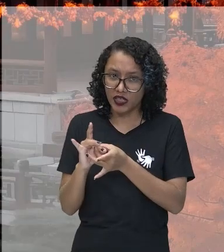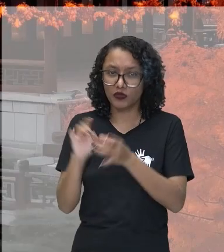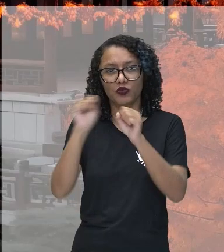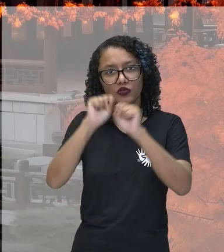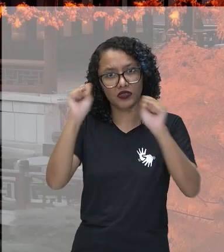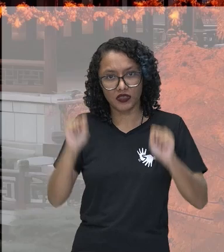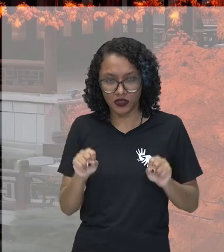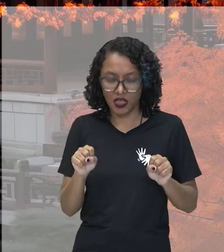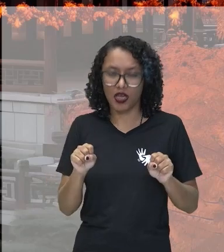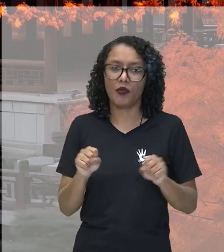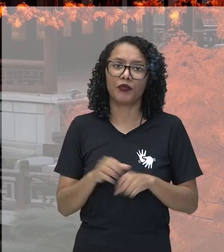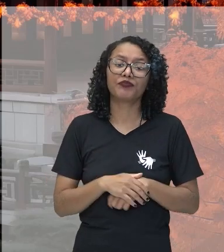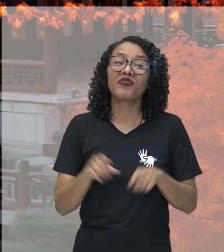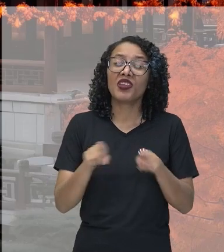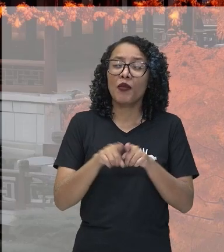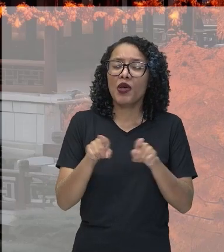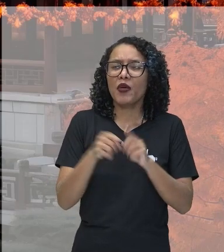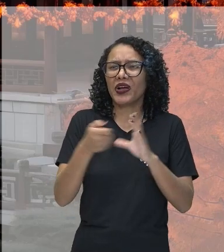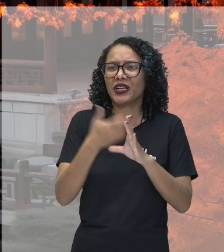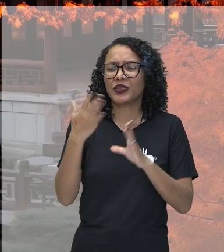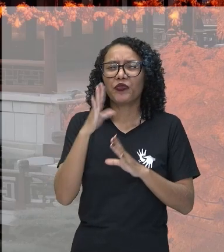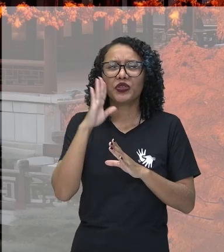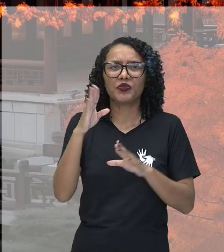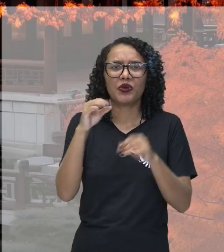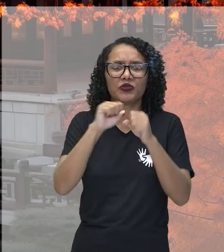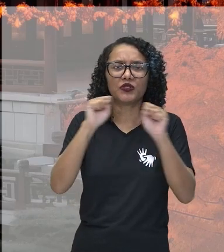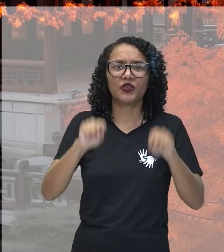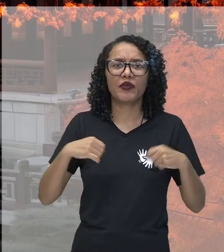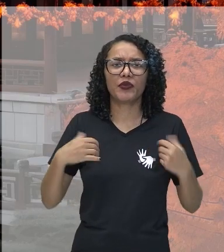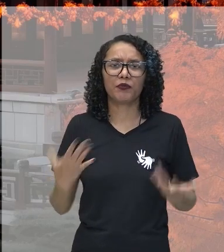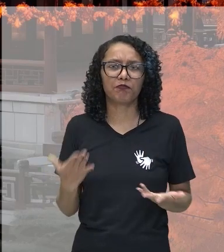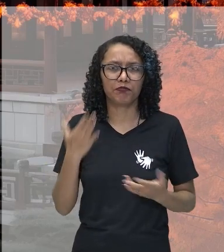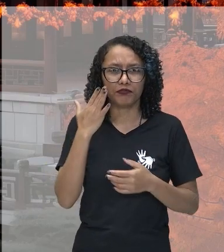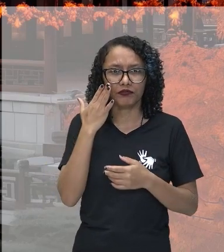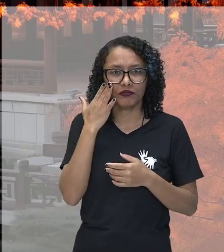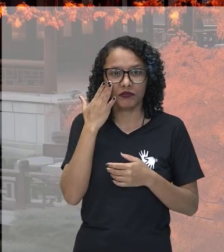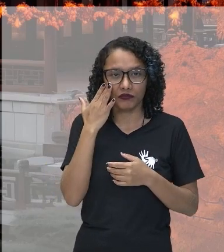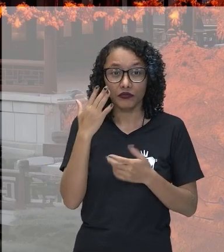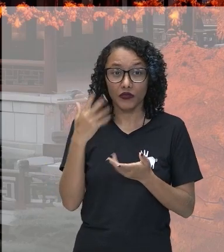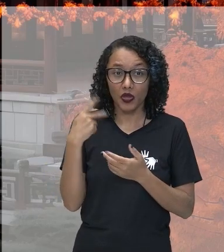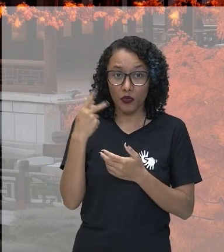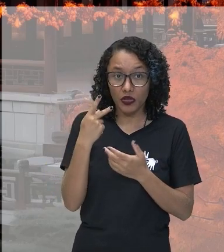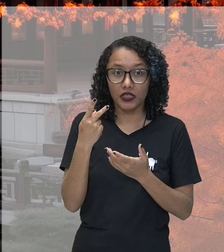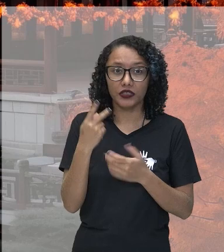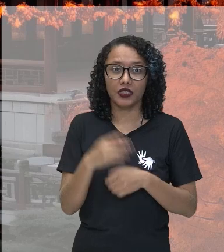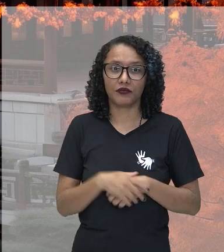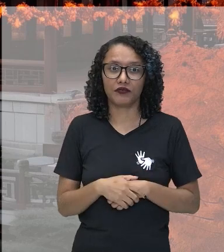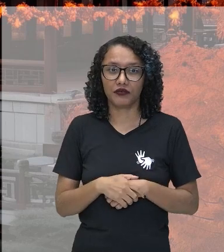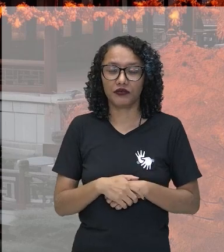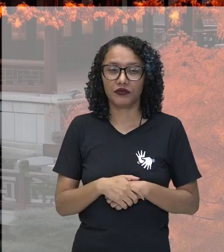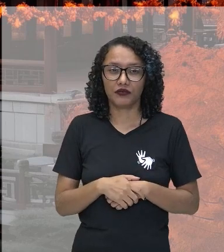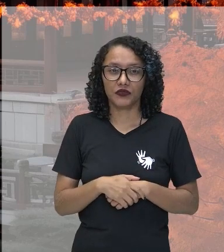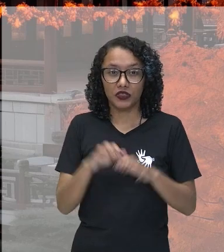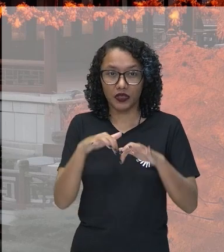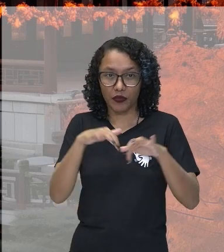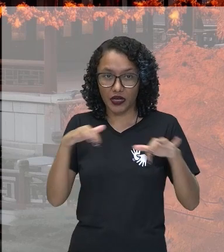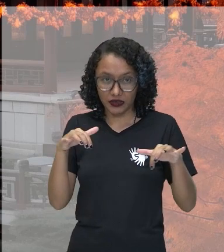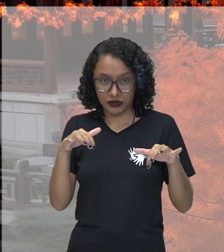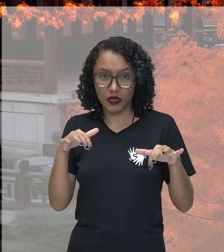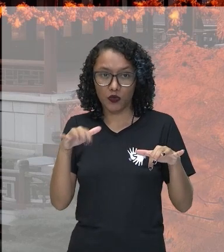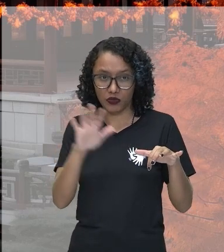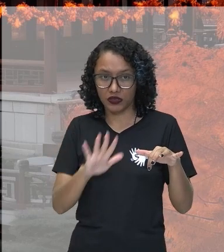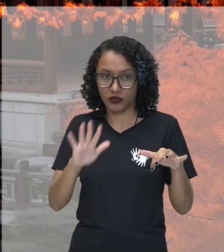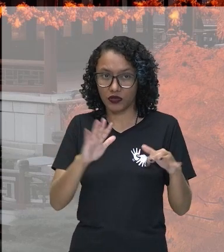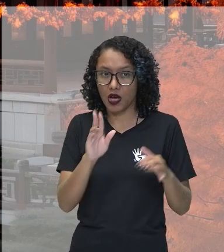Uma característica principal desse sistema, justamente, é a política de isolamento nacional. Conhecido como Sakoku.